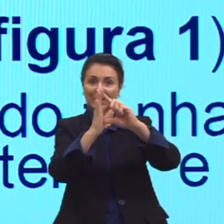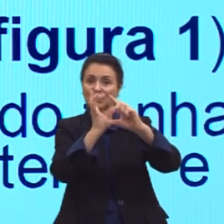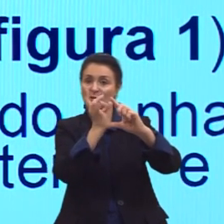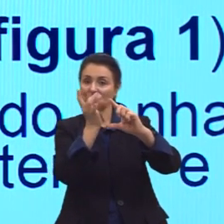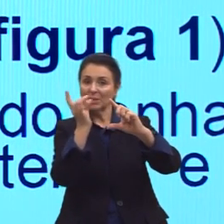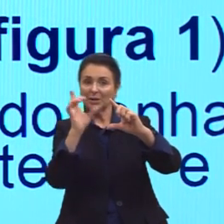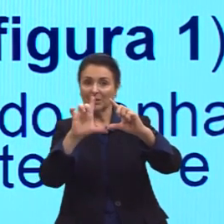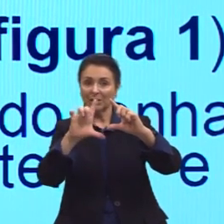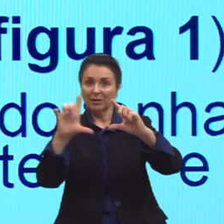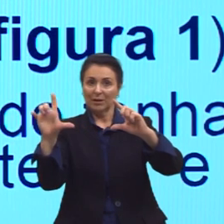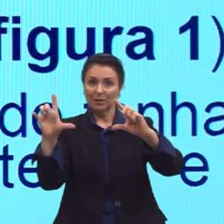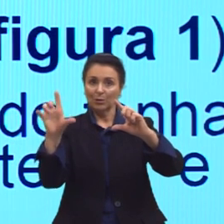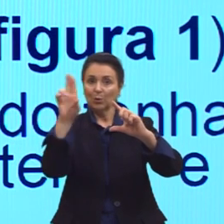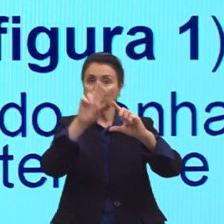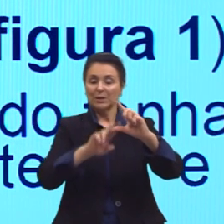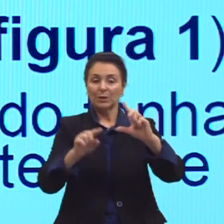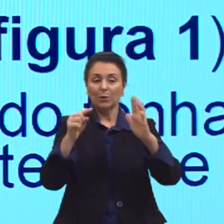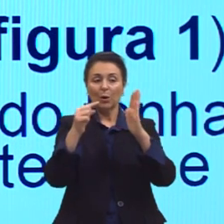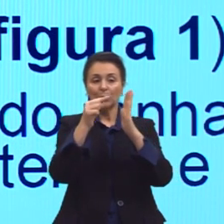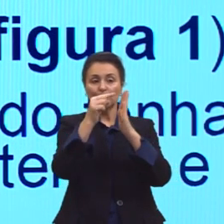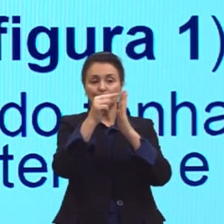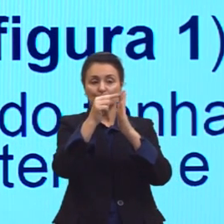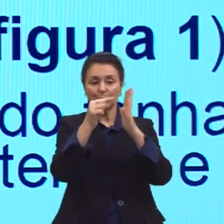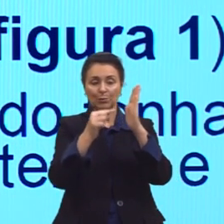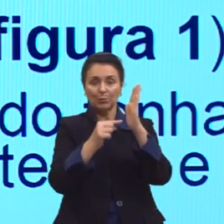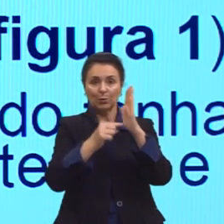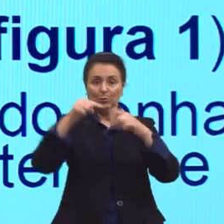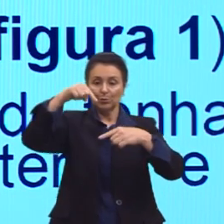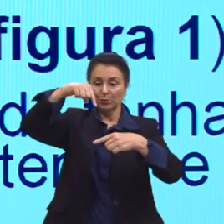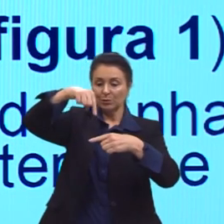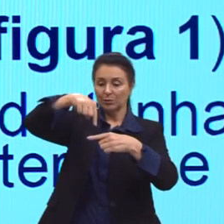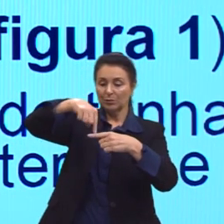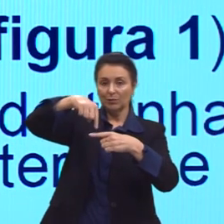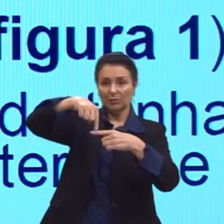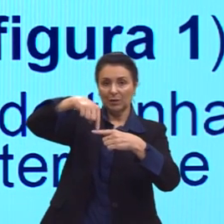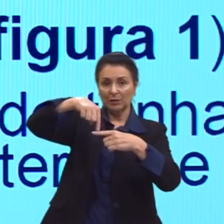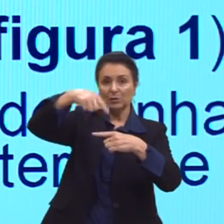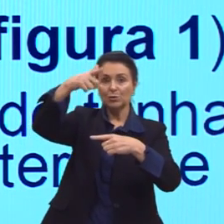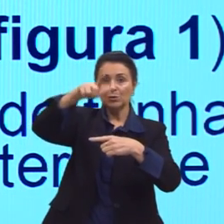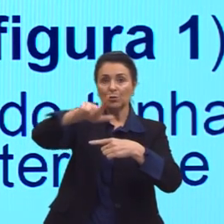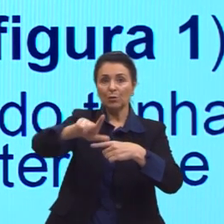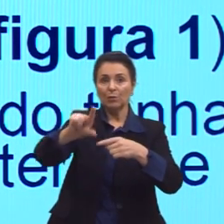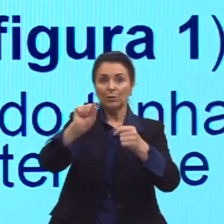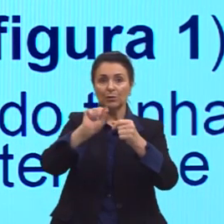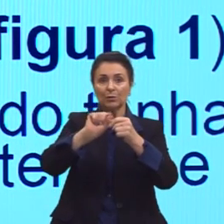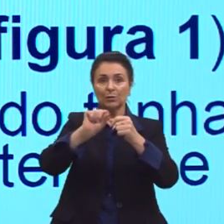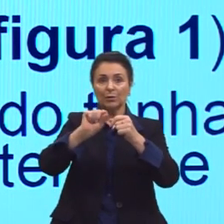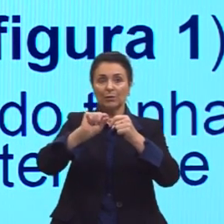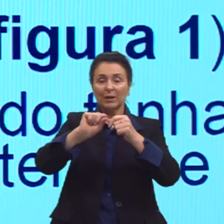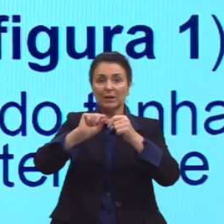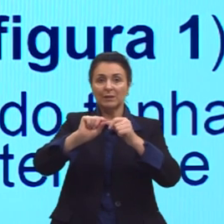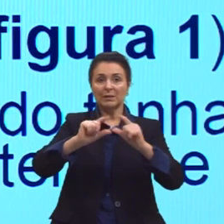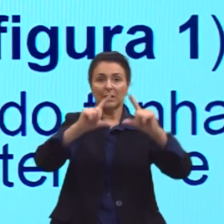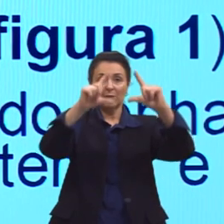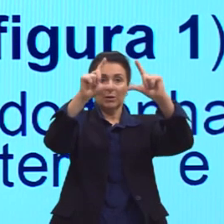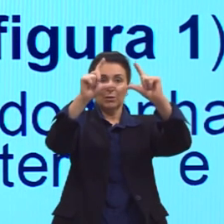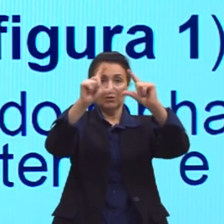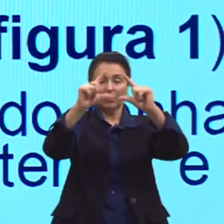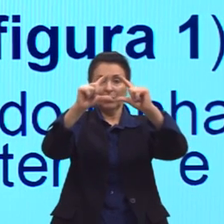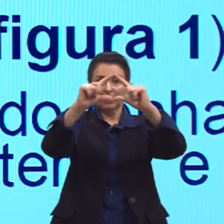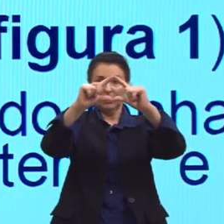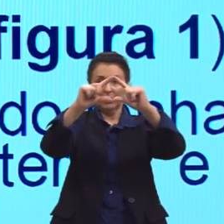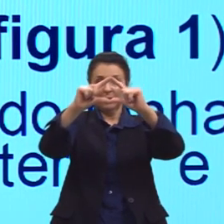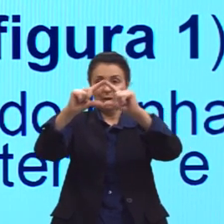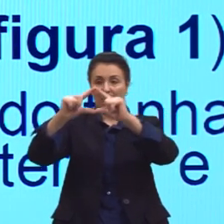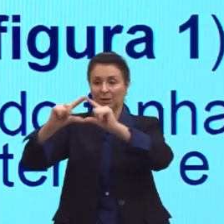A partir desses pontinhos marcados ali, esses vértices, nós traçamos novas figuras, que são essas figuras aqui da figura